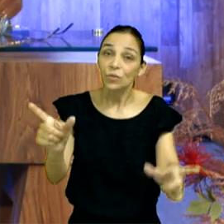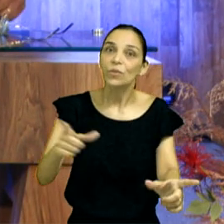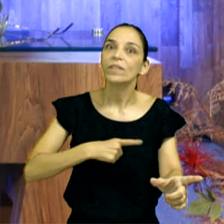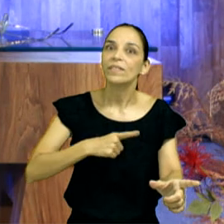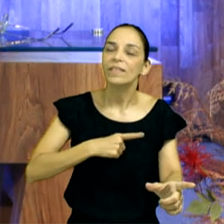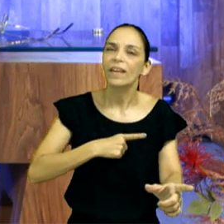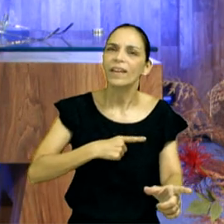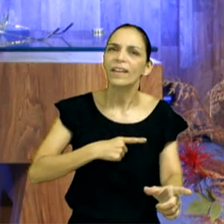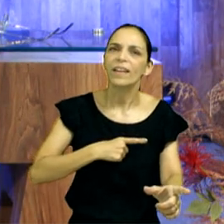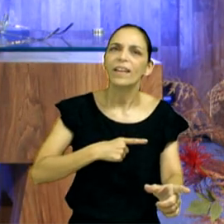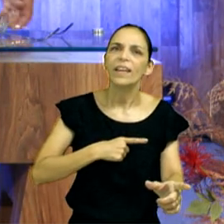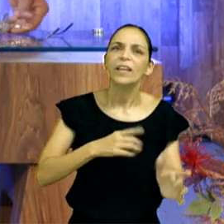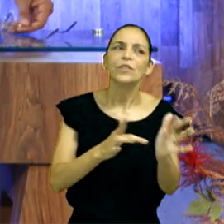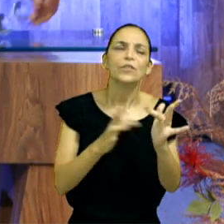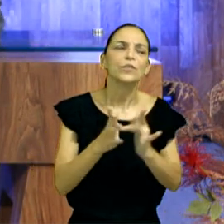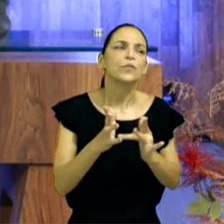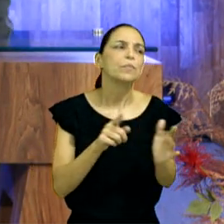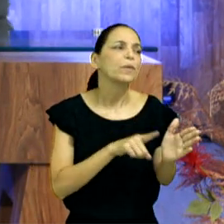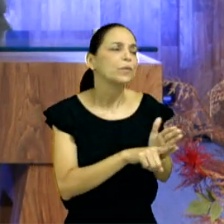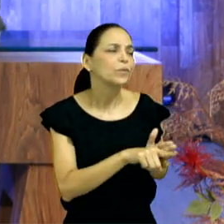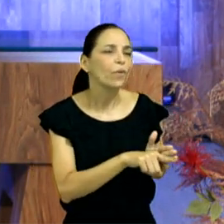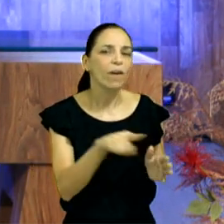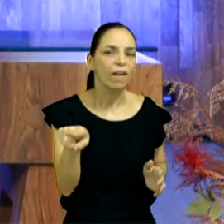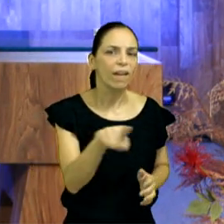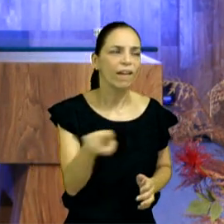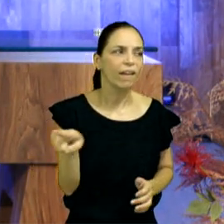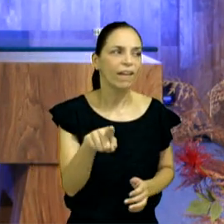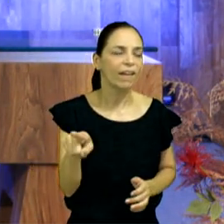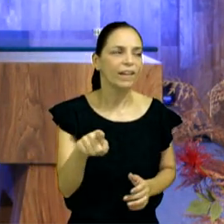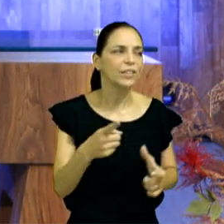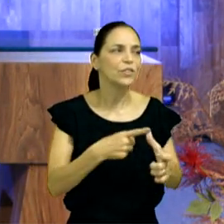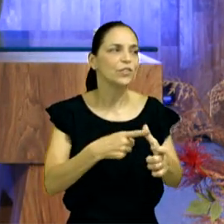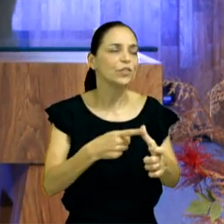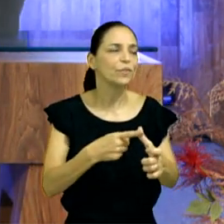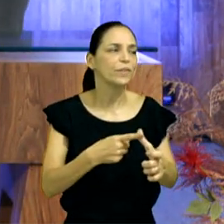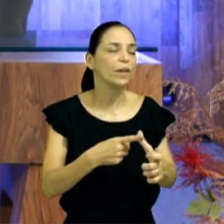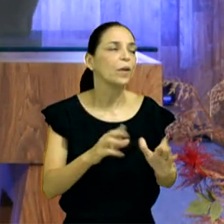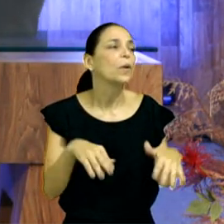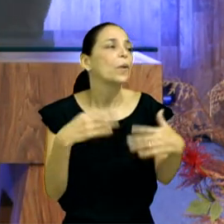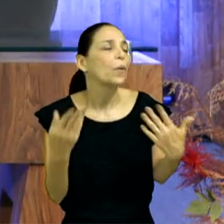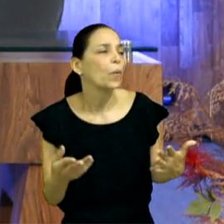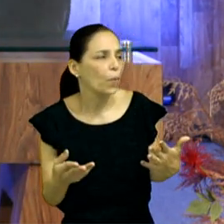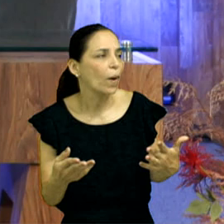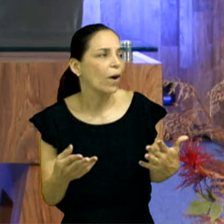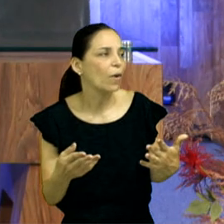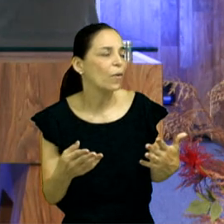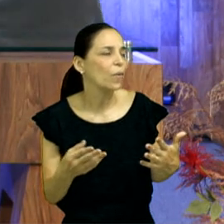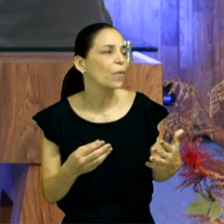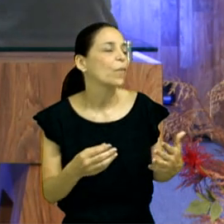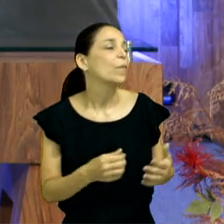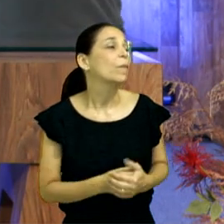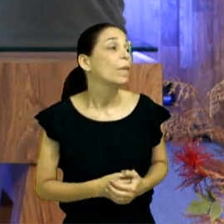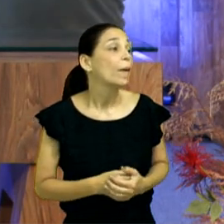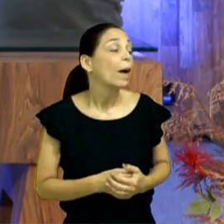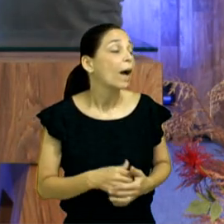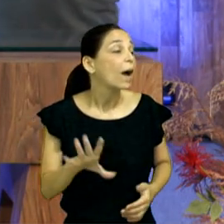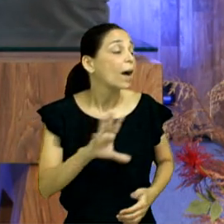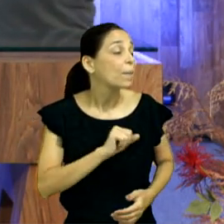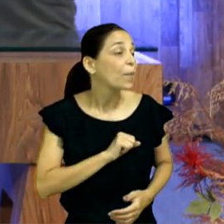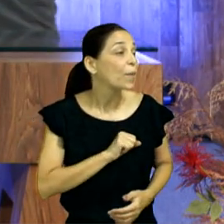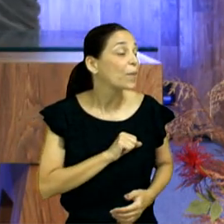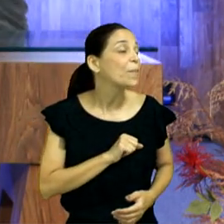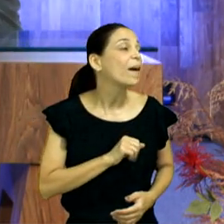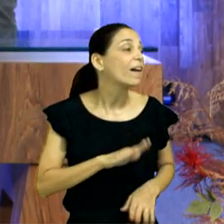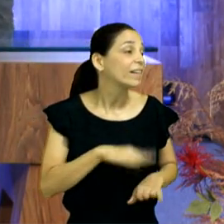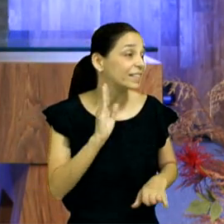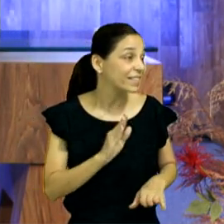julgaste bem. Até aí, por enquanto, até ali um pouco mais, essa história é muito linda e algumas versões diferentes aqui